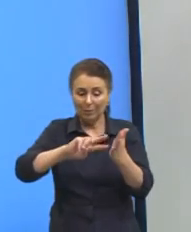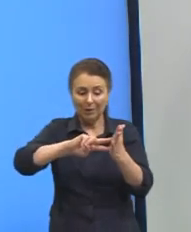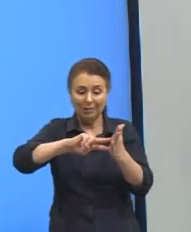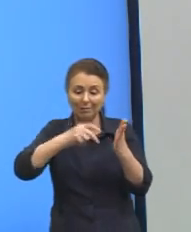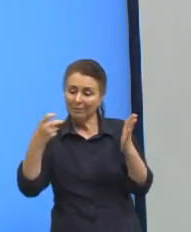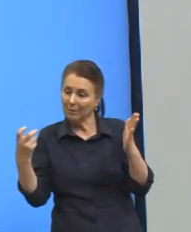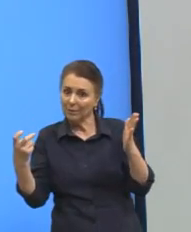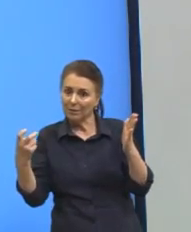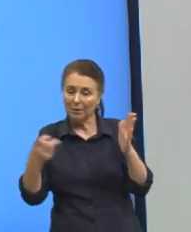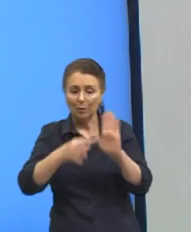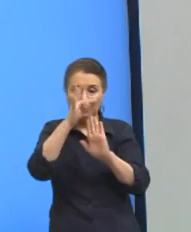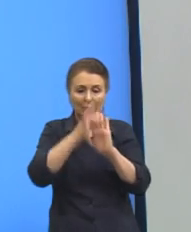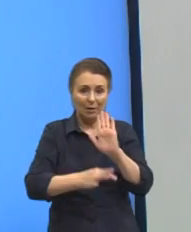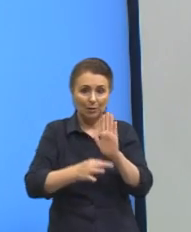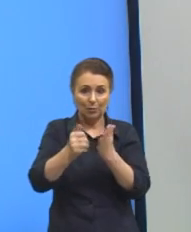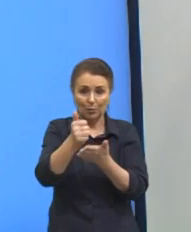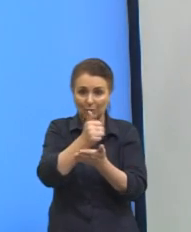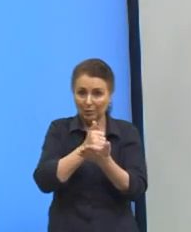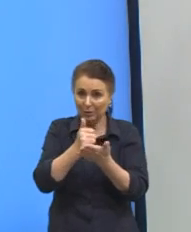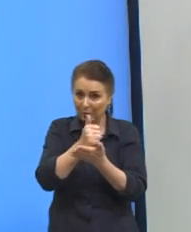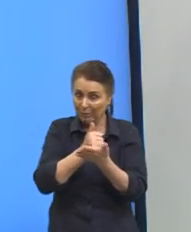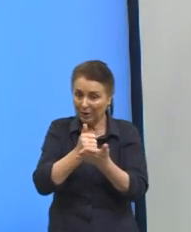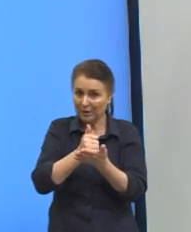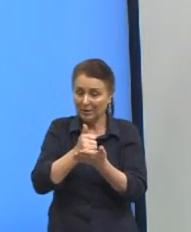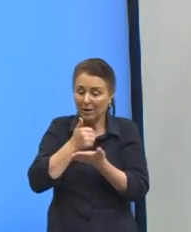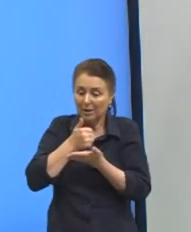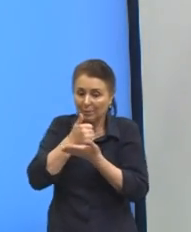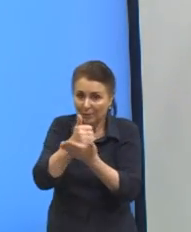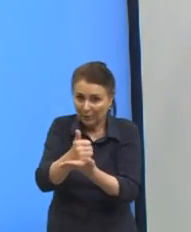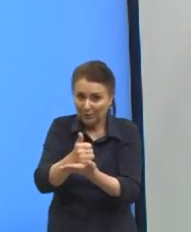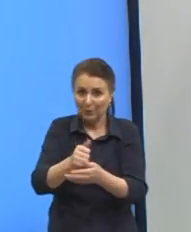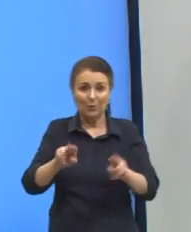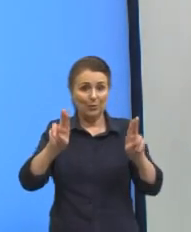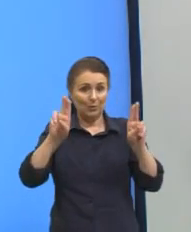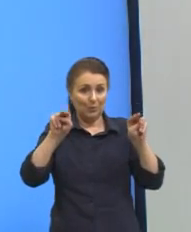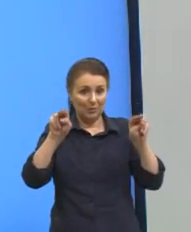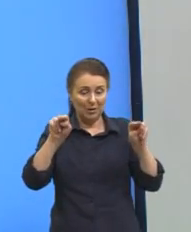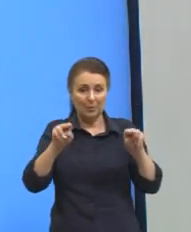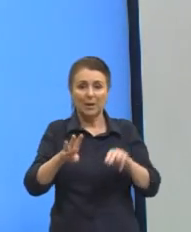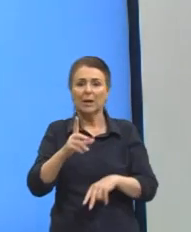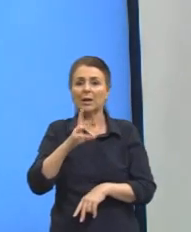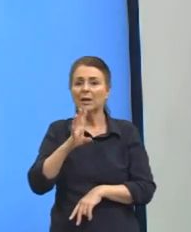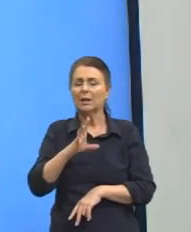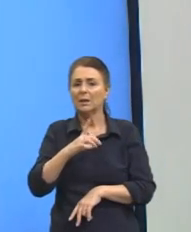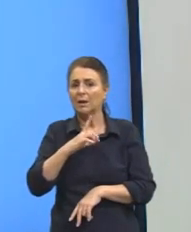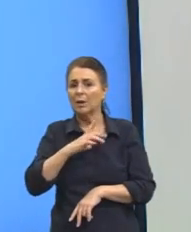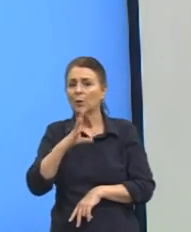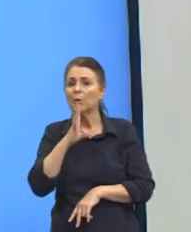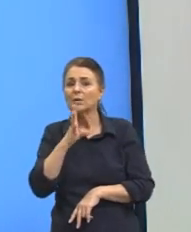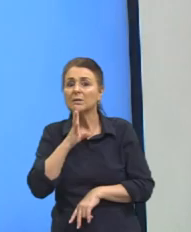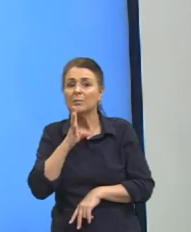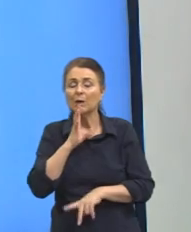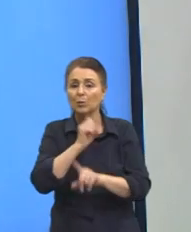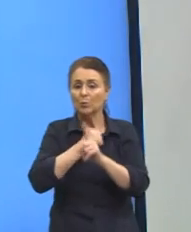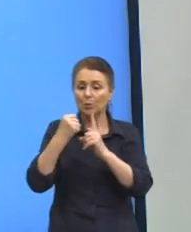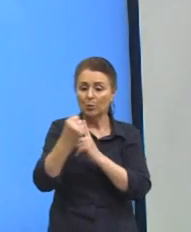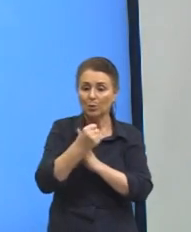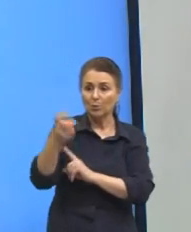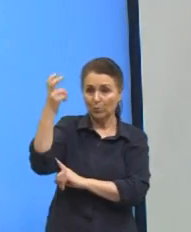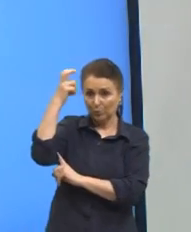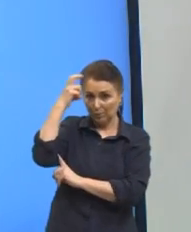os textos de apoio, interpretar o que é pedido no tema e ter esse conhecimento sociocultural que era tão importante e fundamental,